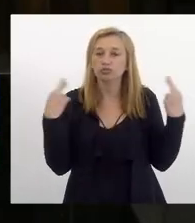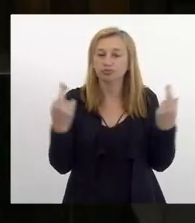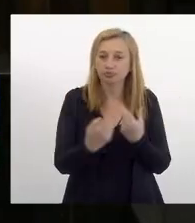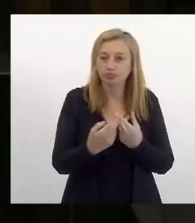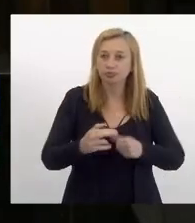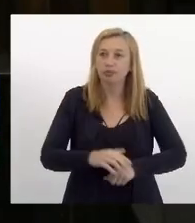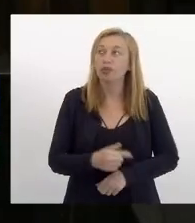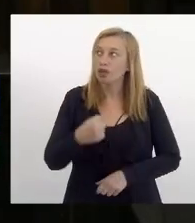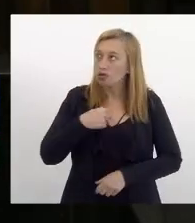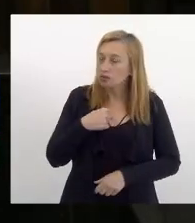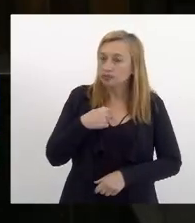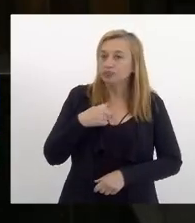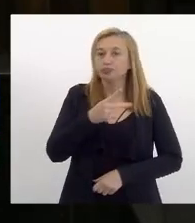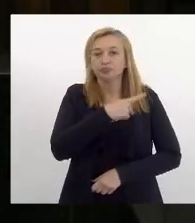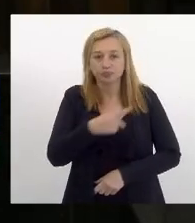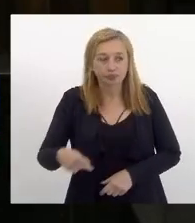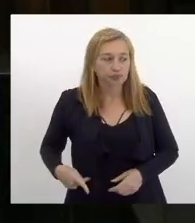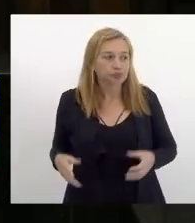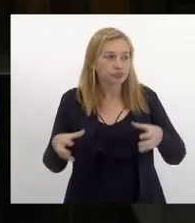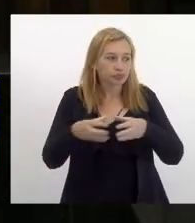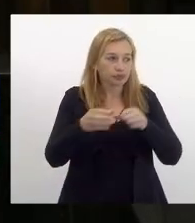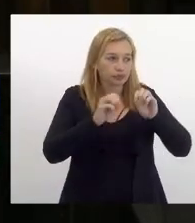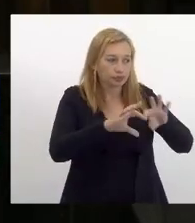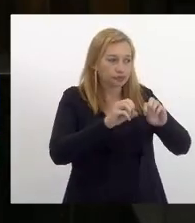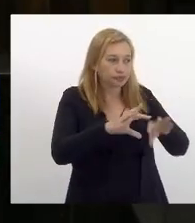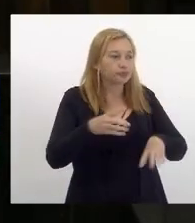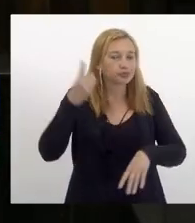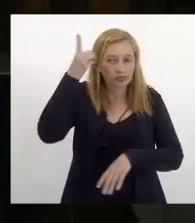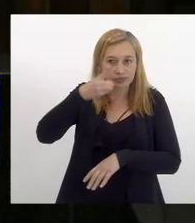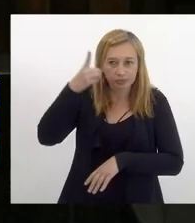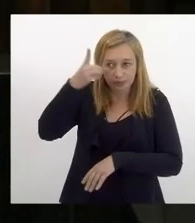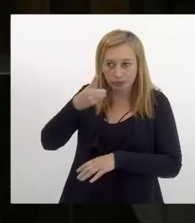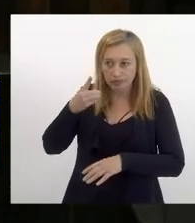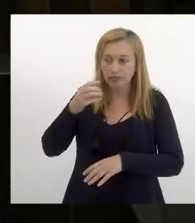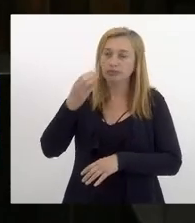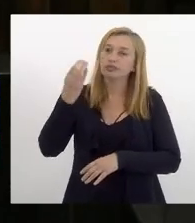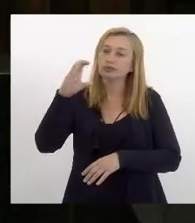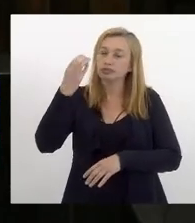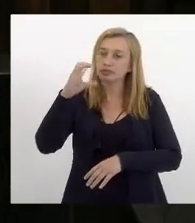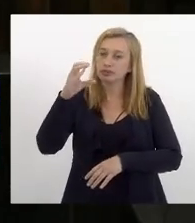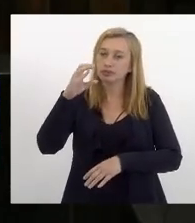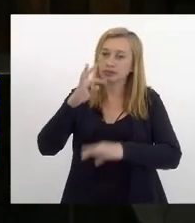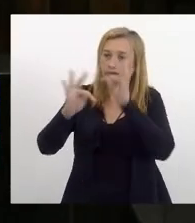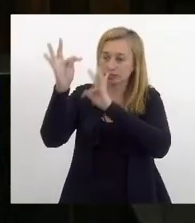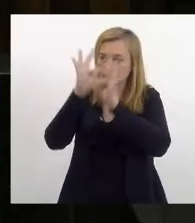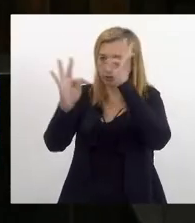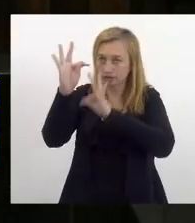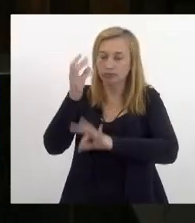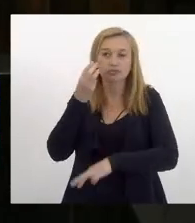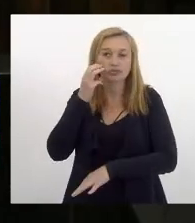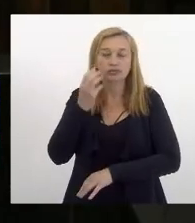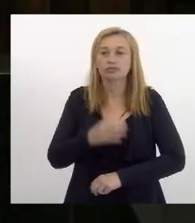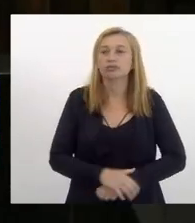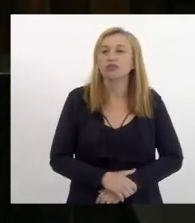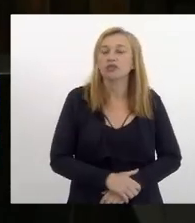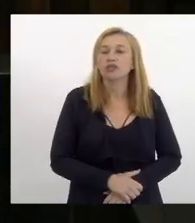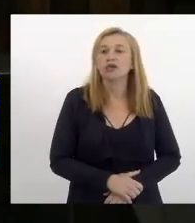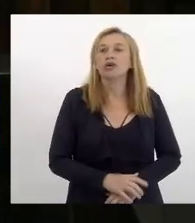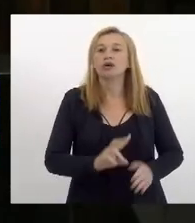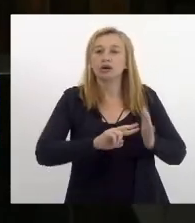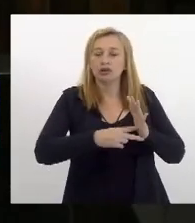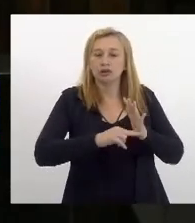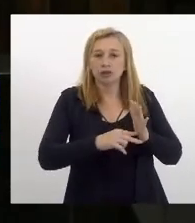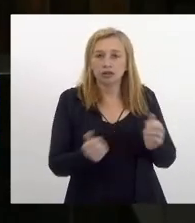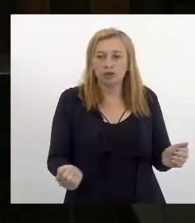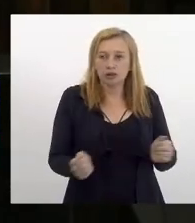eu como presidente da comissão de educação deputado Valdeque Carneiro como presidente da comissão de ciência e tecnologia juntamente com o sindicato